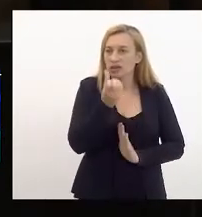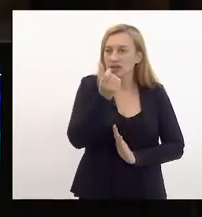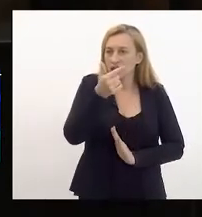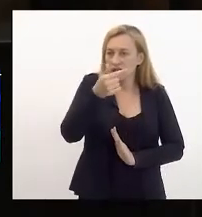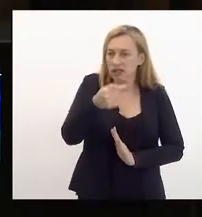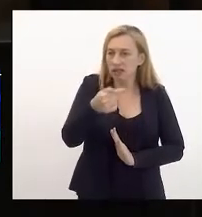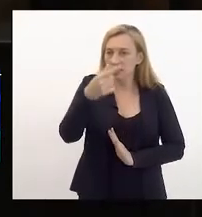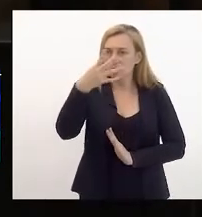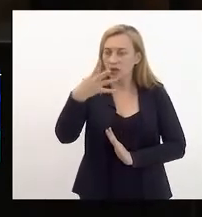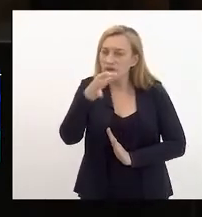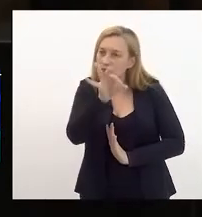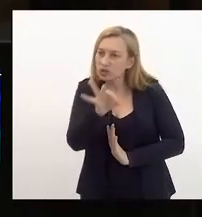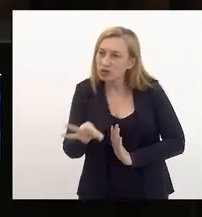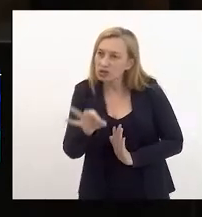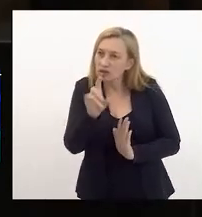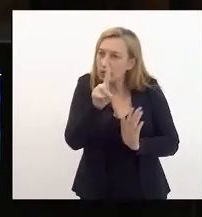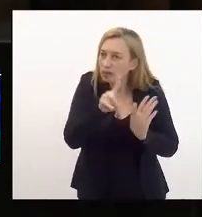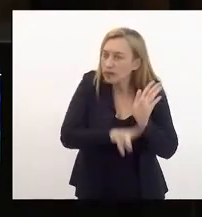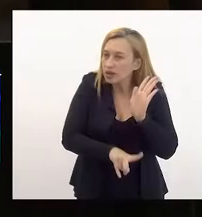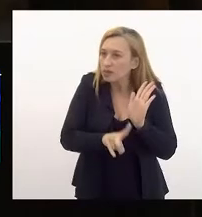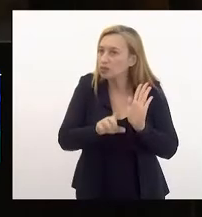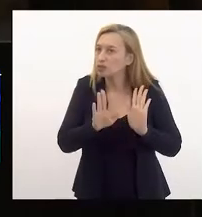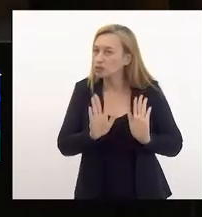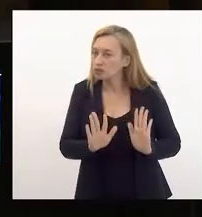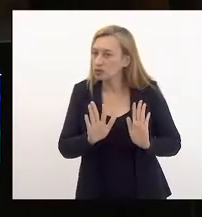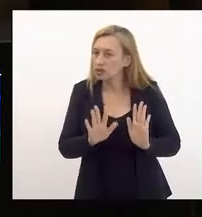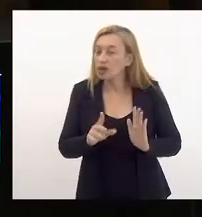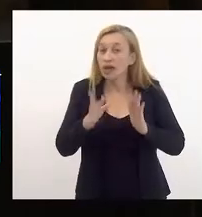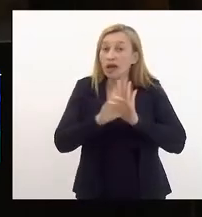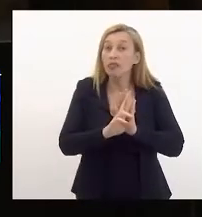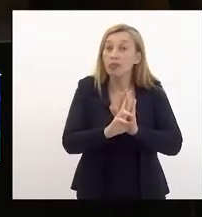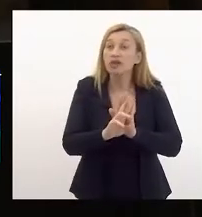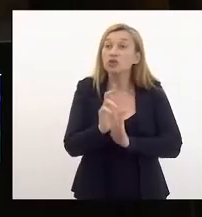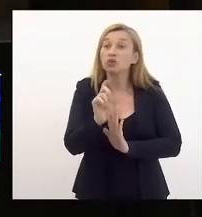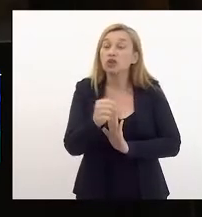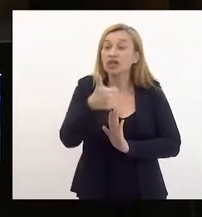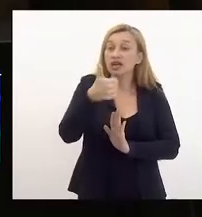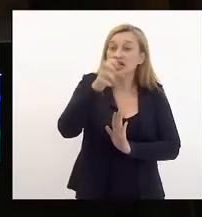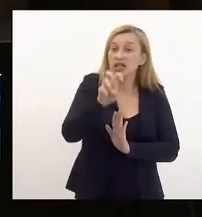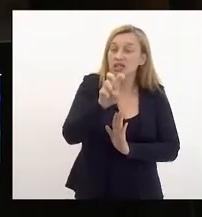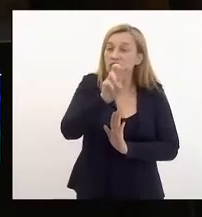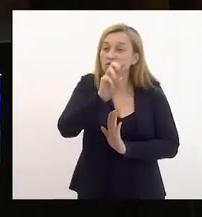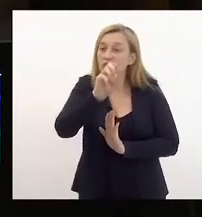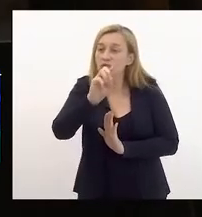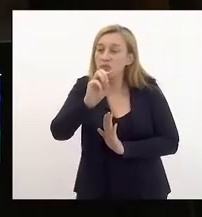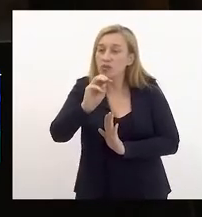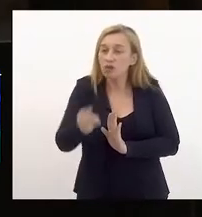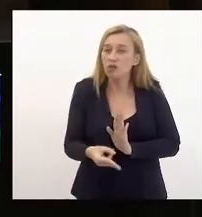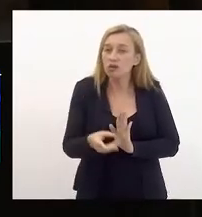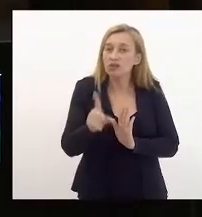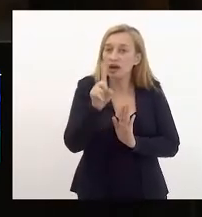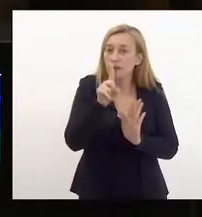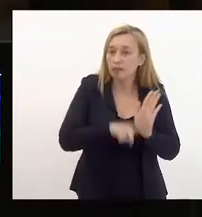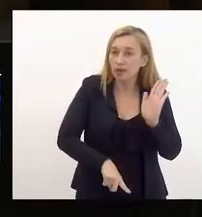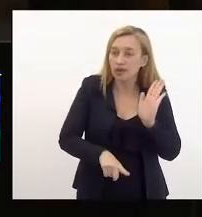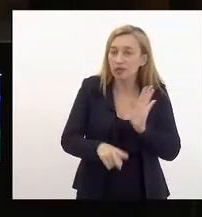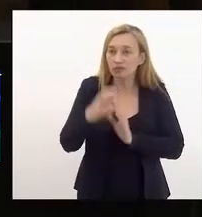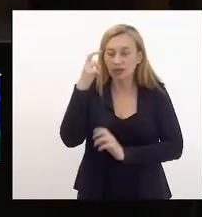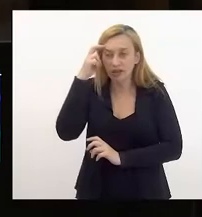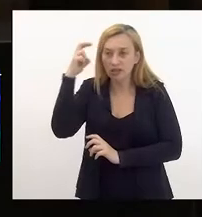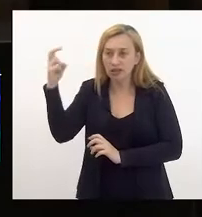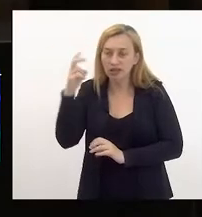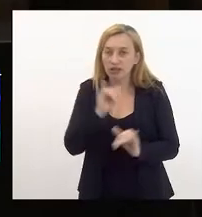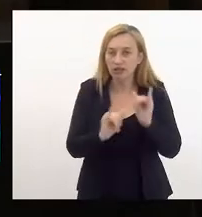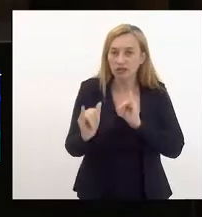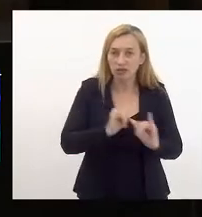menor ou seja isso representa 15 milhões a menos para a inteligência e